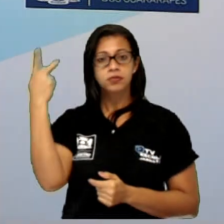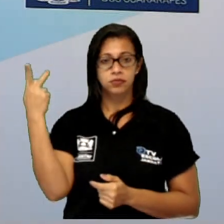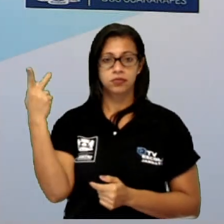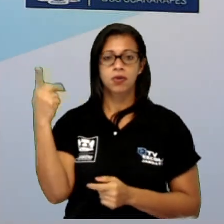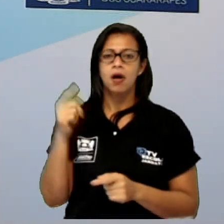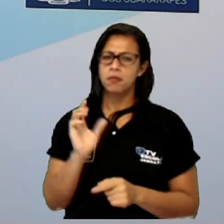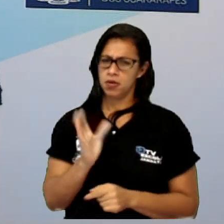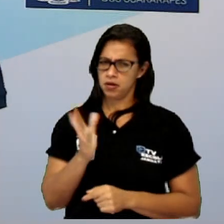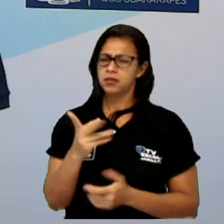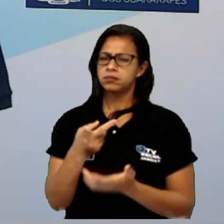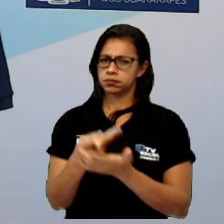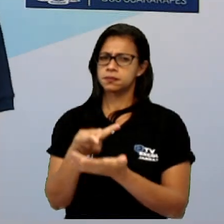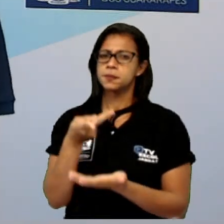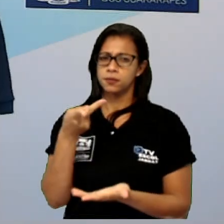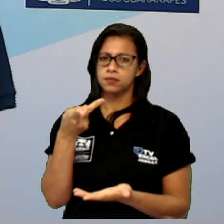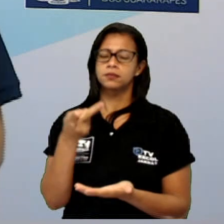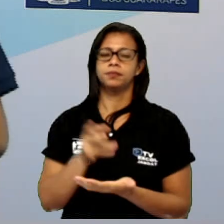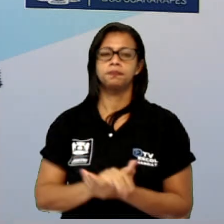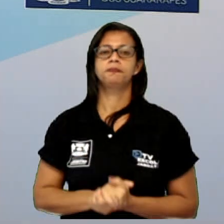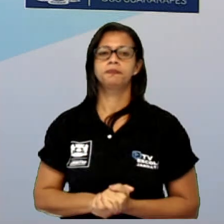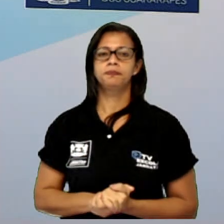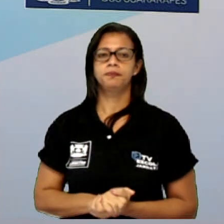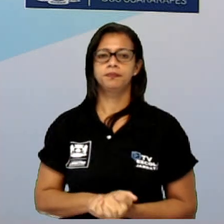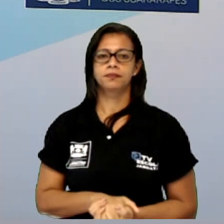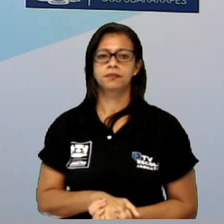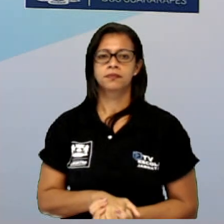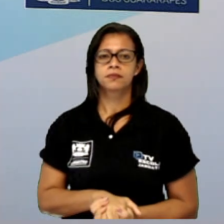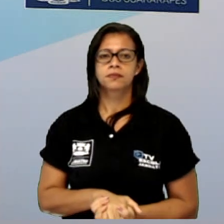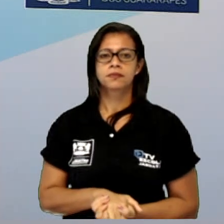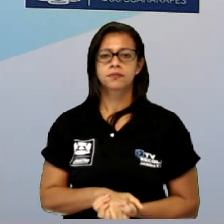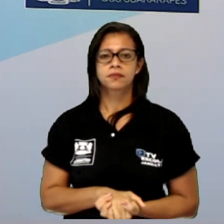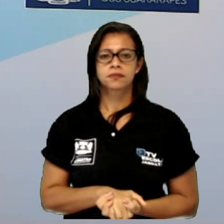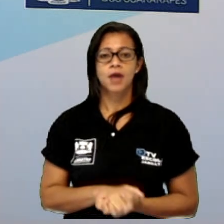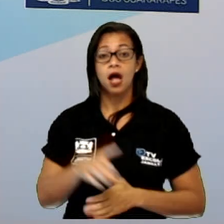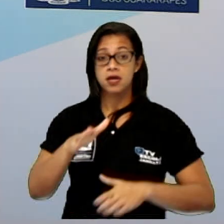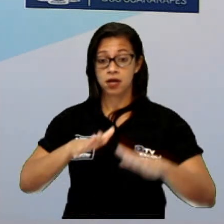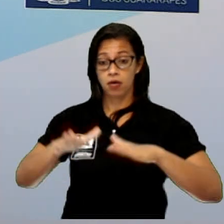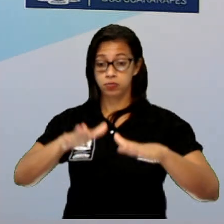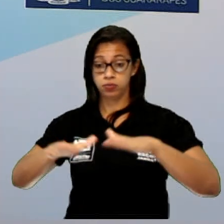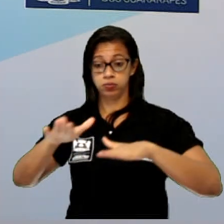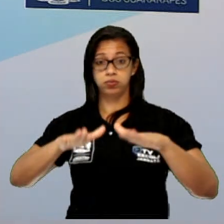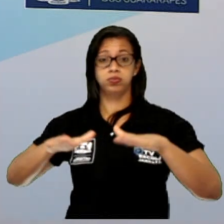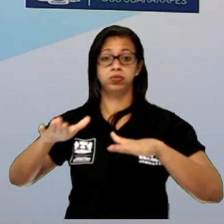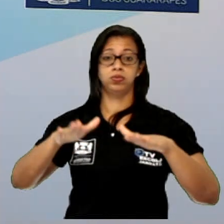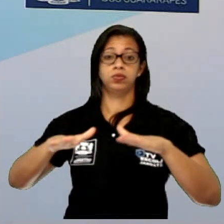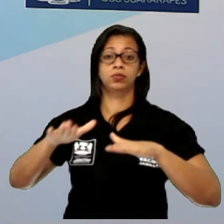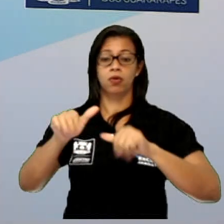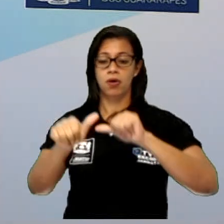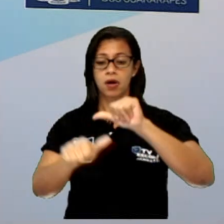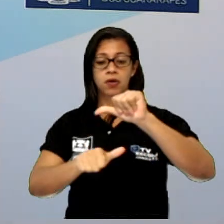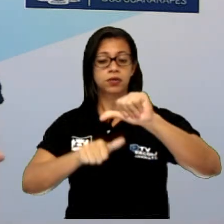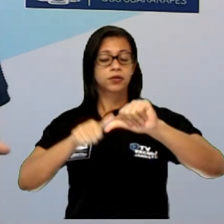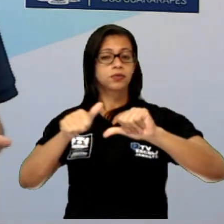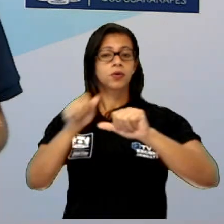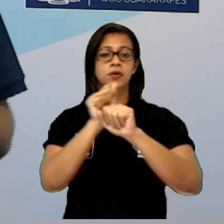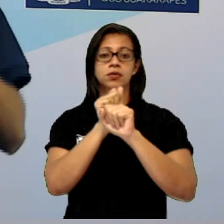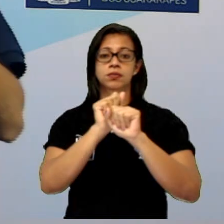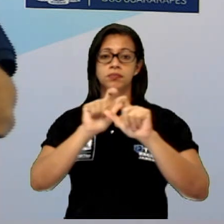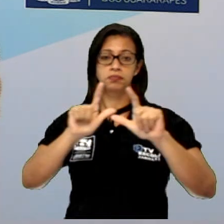já aconteceu lá em Caruaru, tá bom? E esse tremor de terra é uma transformação natural, tá bom?